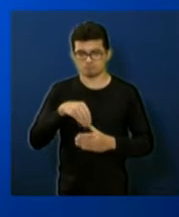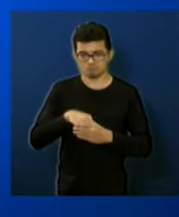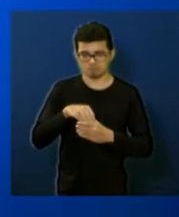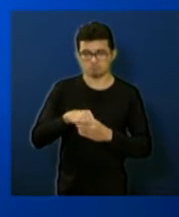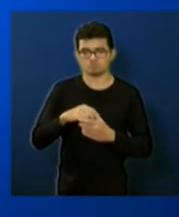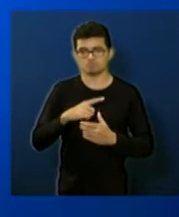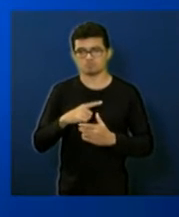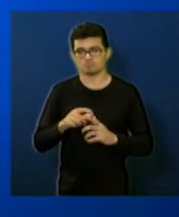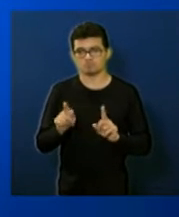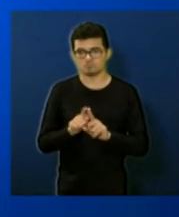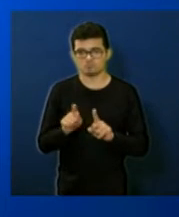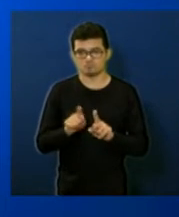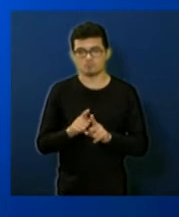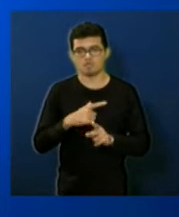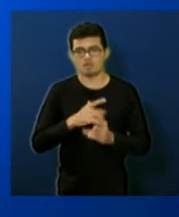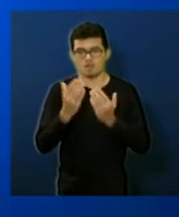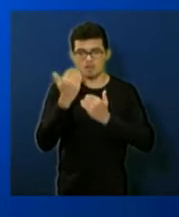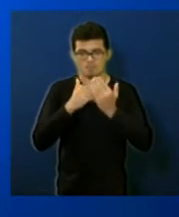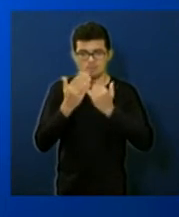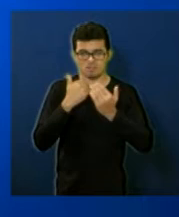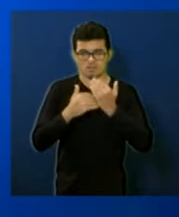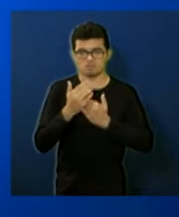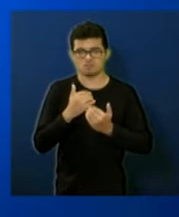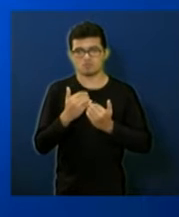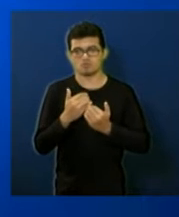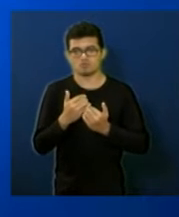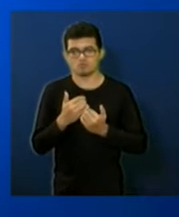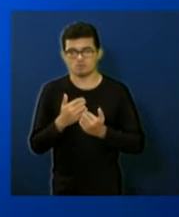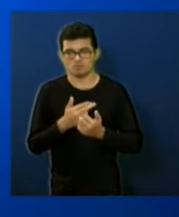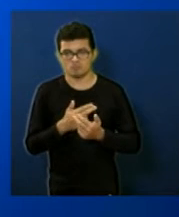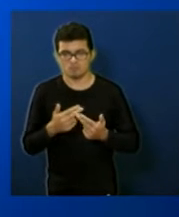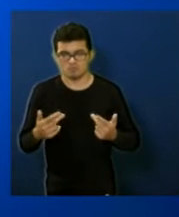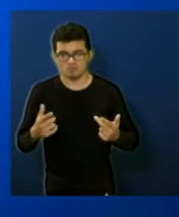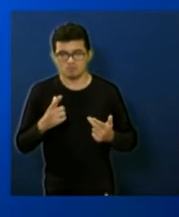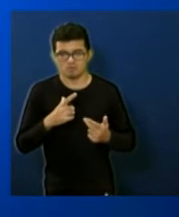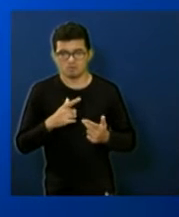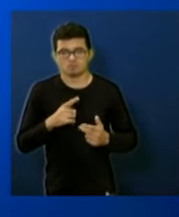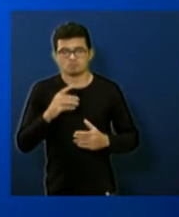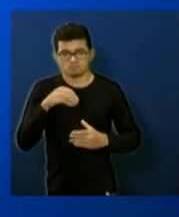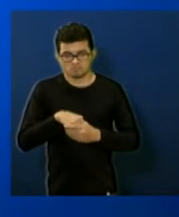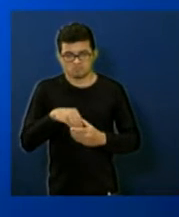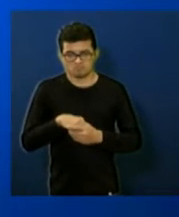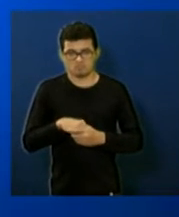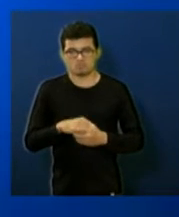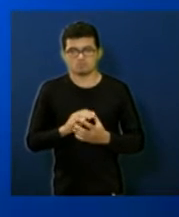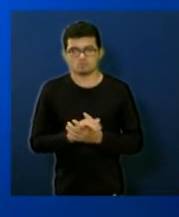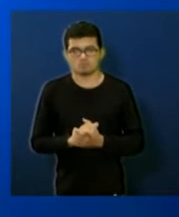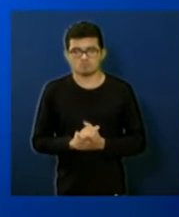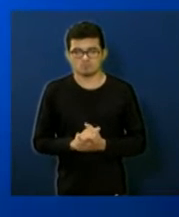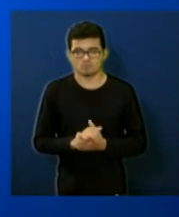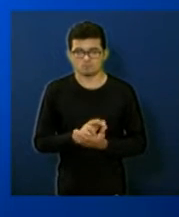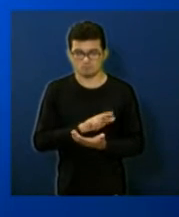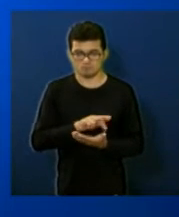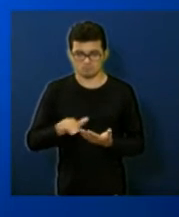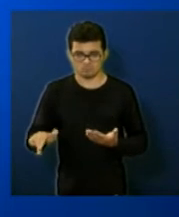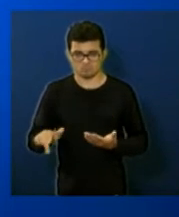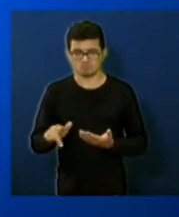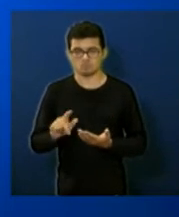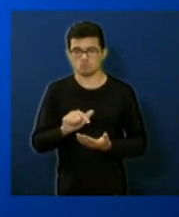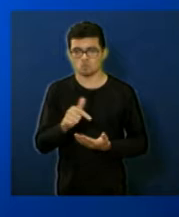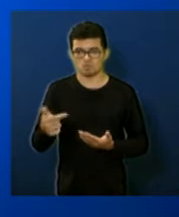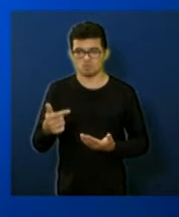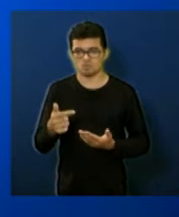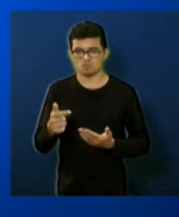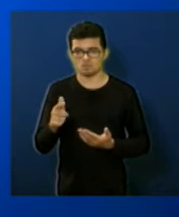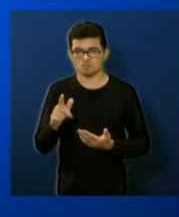de terceiros alimentação no caso o que a gente tem lá no refeitório está dentro de serviços de terceiros enfim qualquer coisa que você